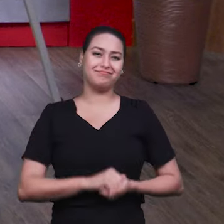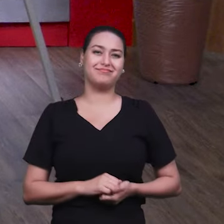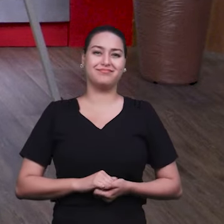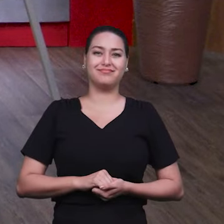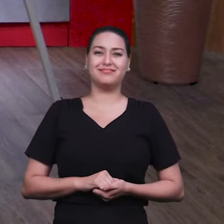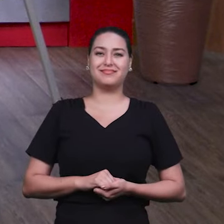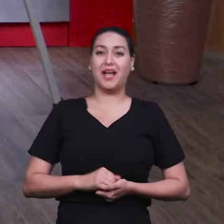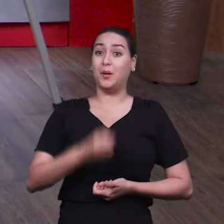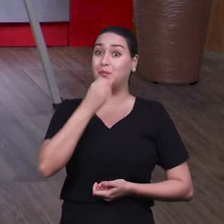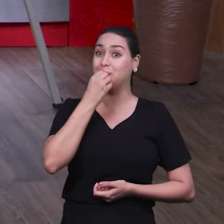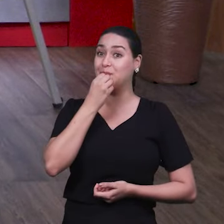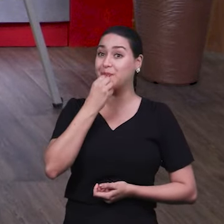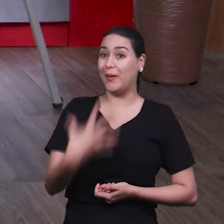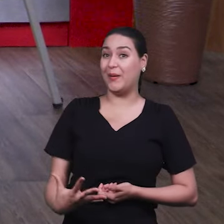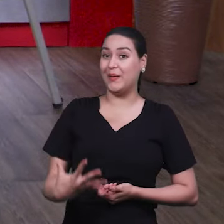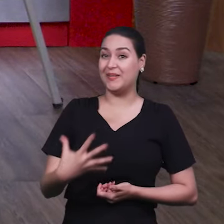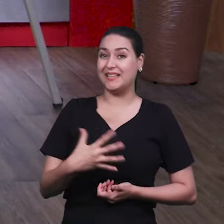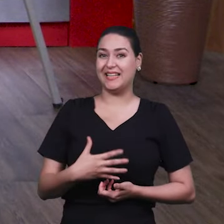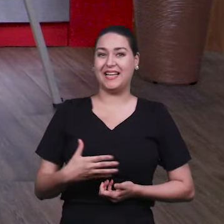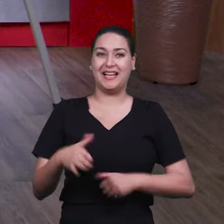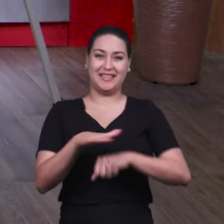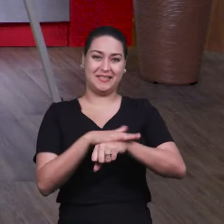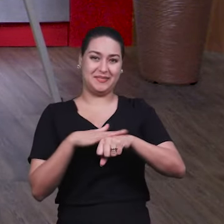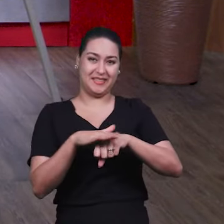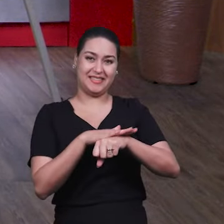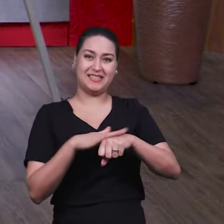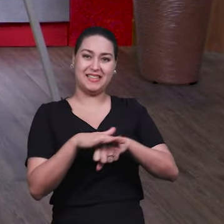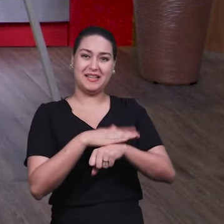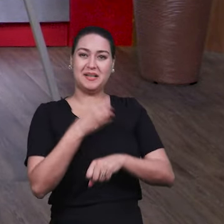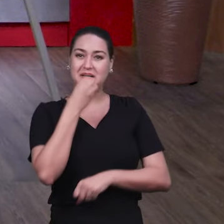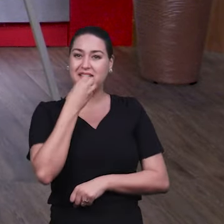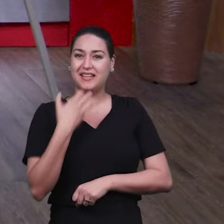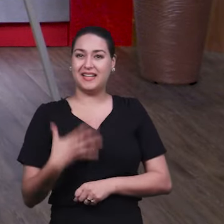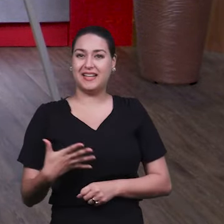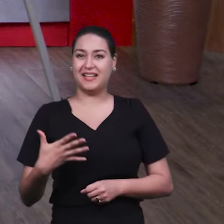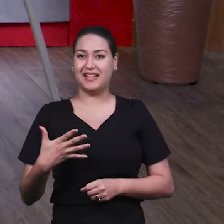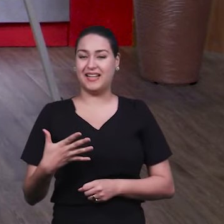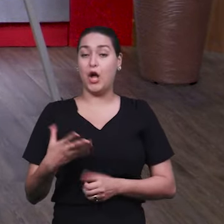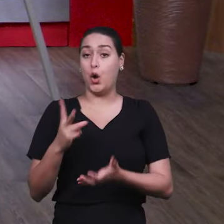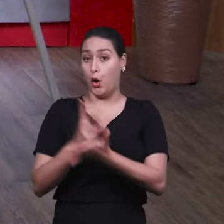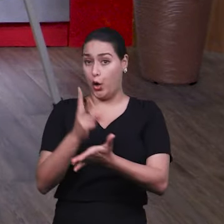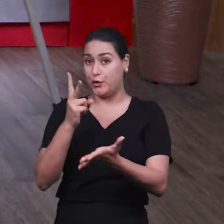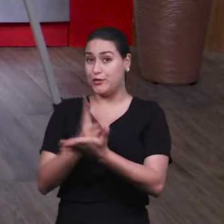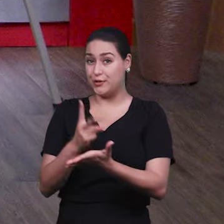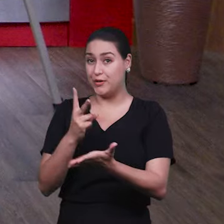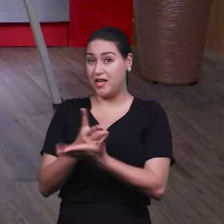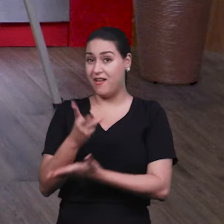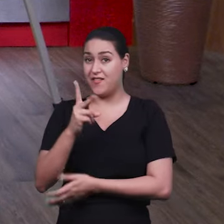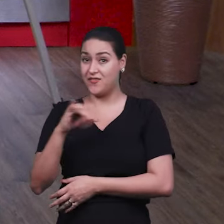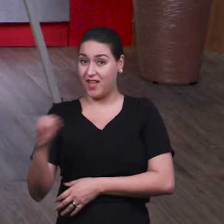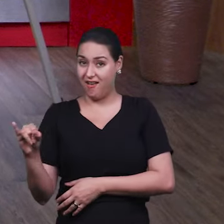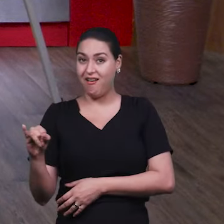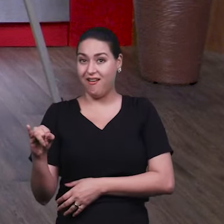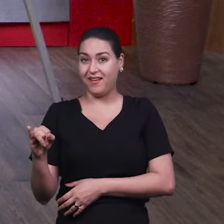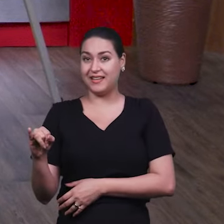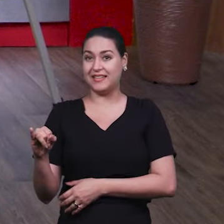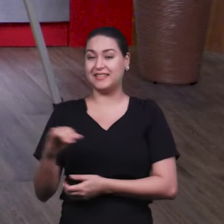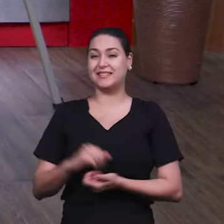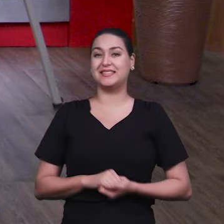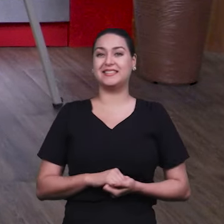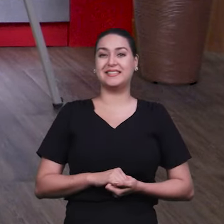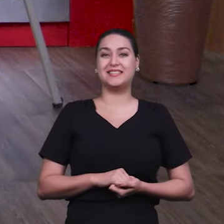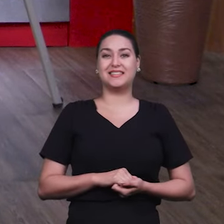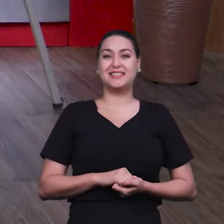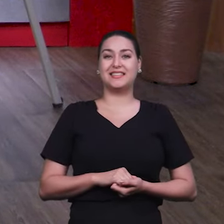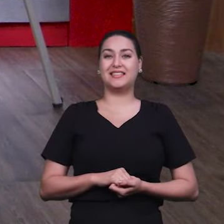Muito bom, olha, a conversa está muito boa, né, vamos até prosseguir para um outro episódio, em que